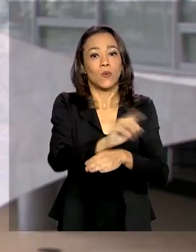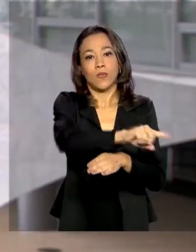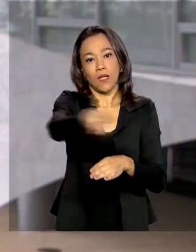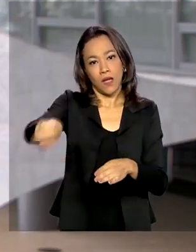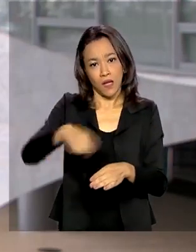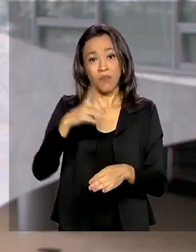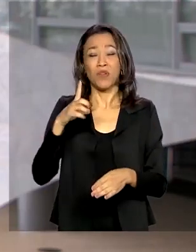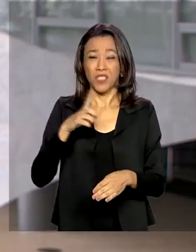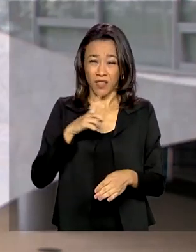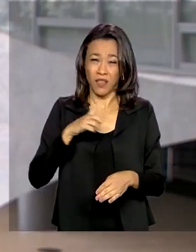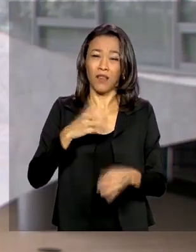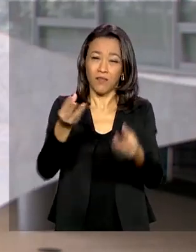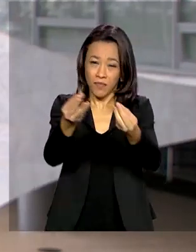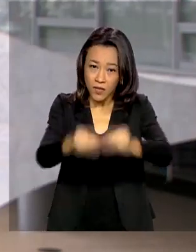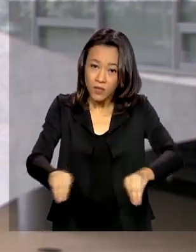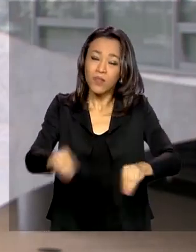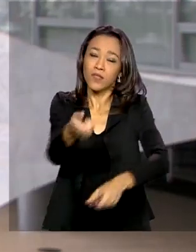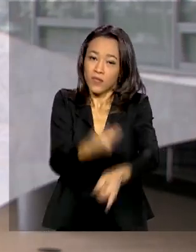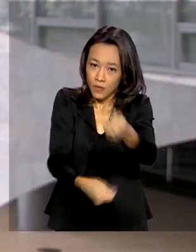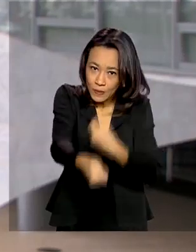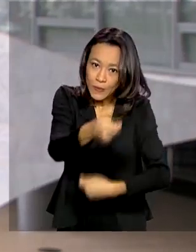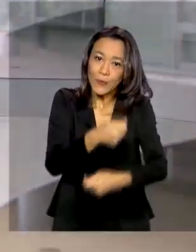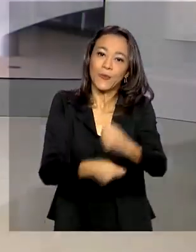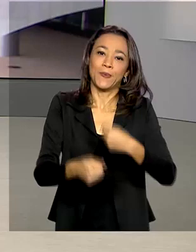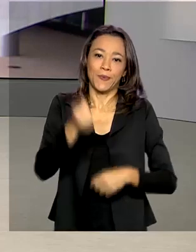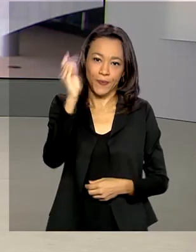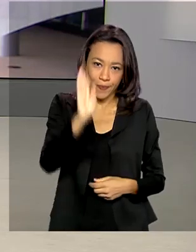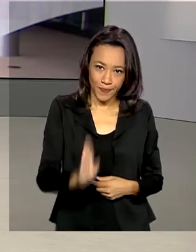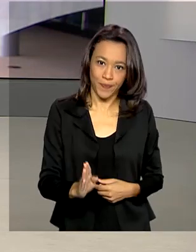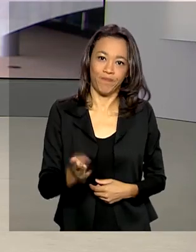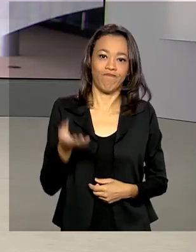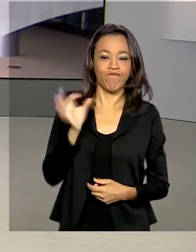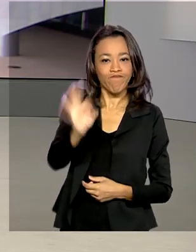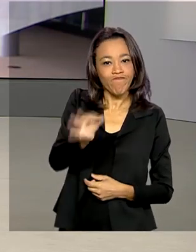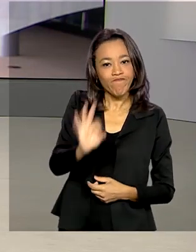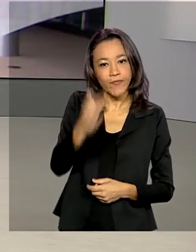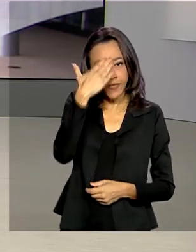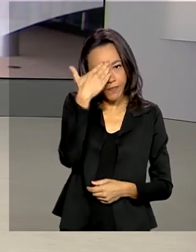impactos na economia brasileira. Renata. Tá certo Luciana, obrigada pelas suas informações. Só isso.